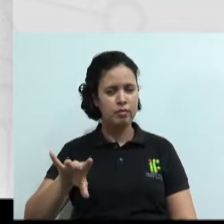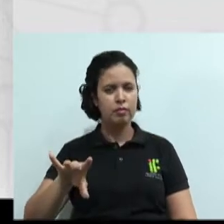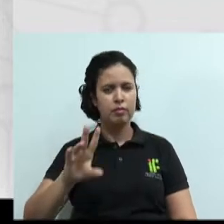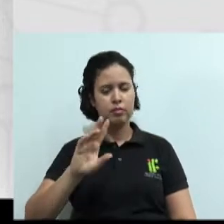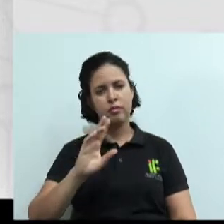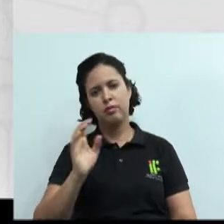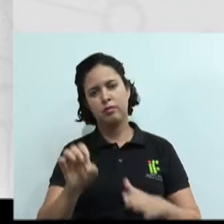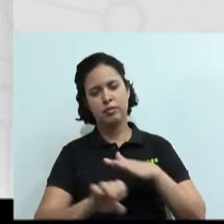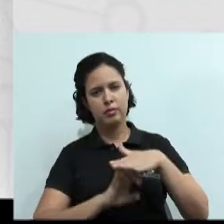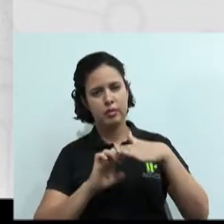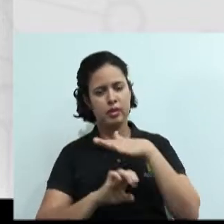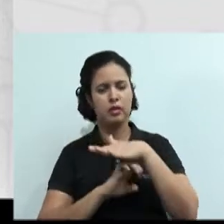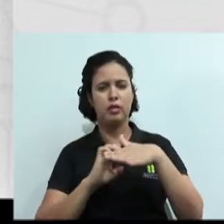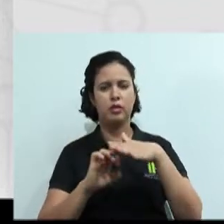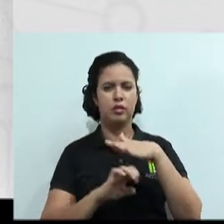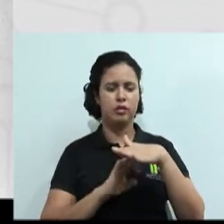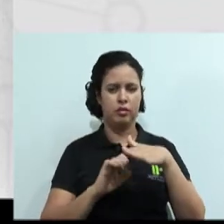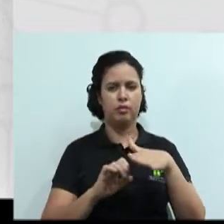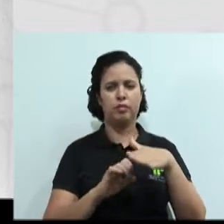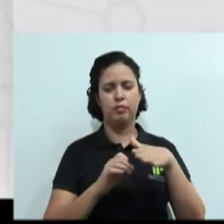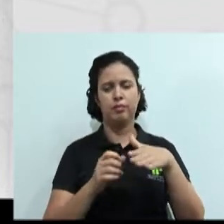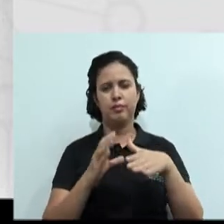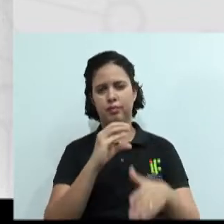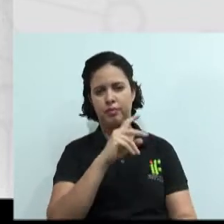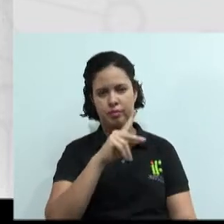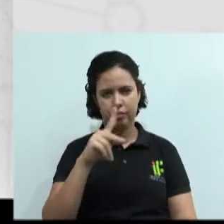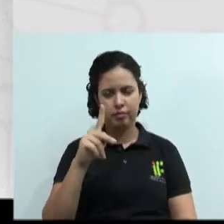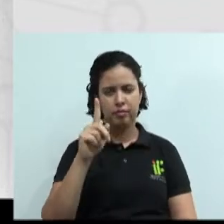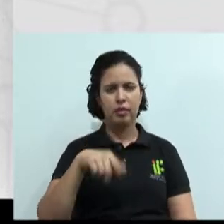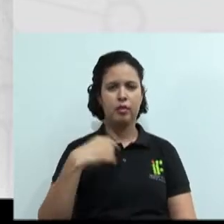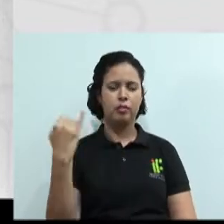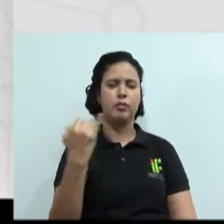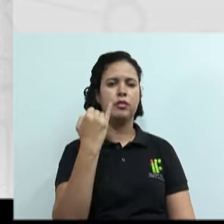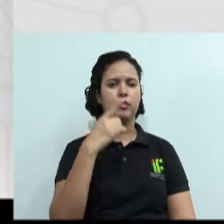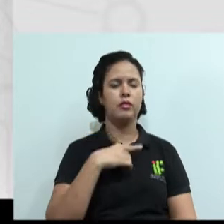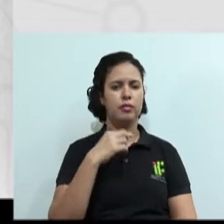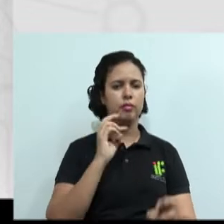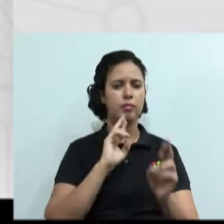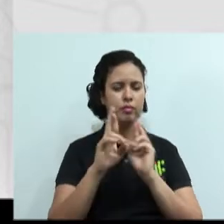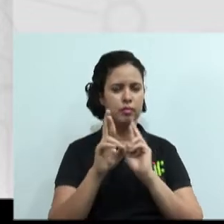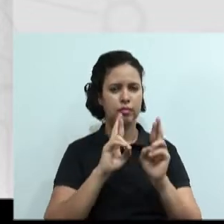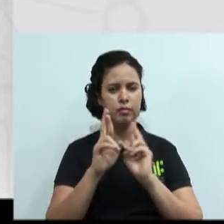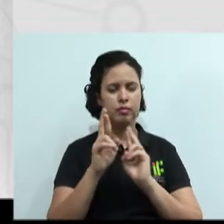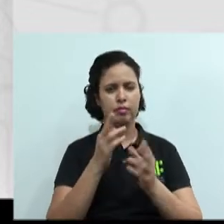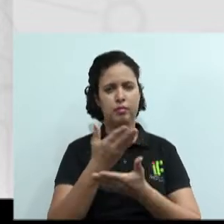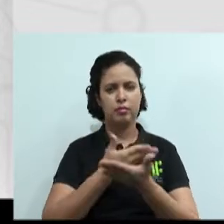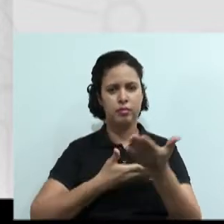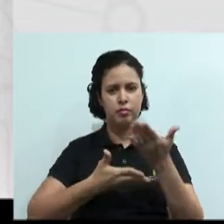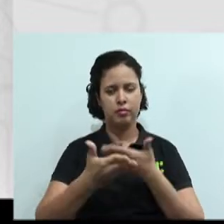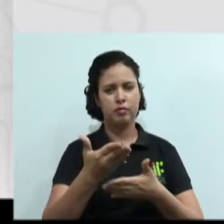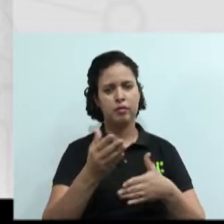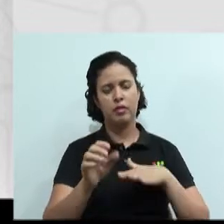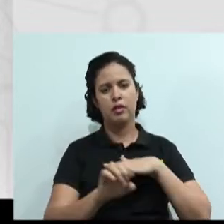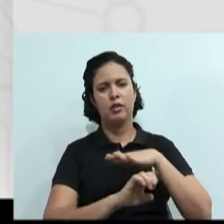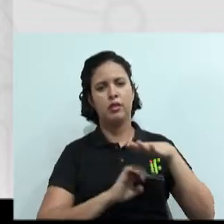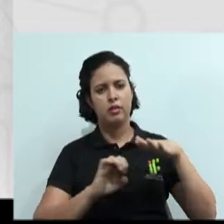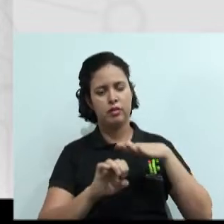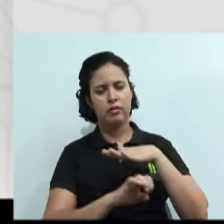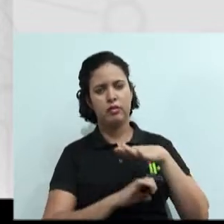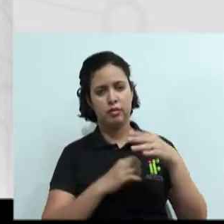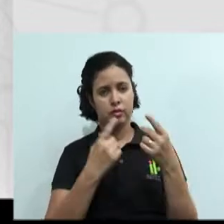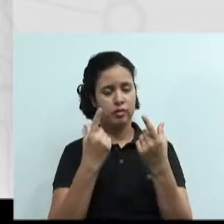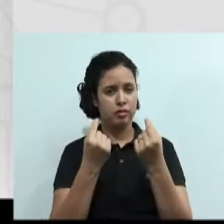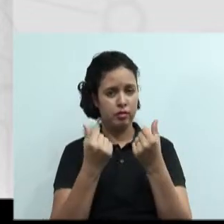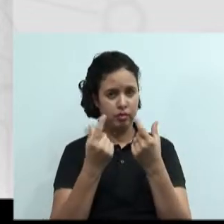é importante ter essas relações interpessoais, porque as pessoas, melhor dizendo, as empresas, o lucro